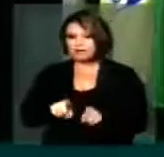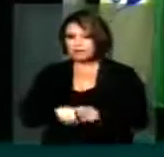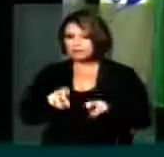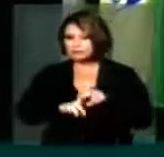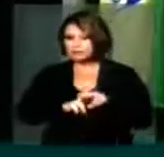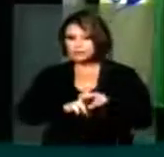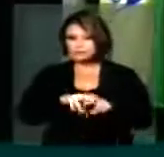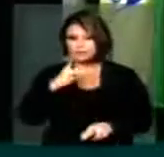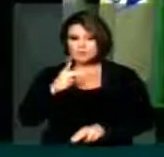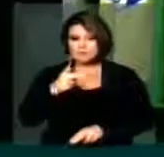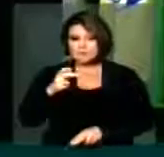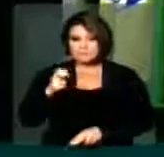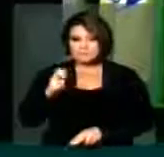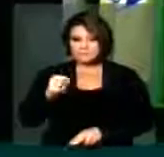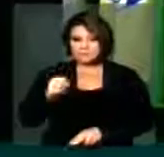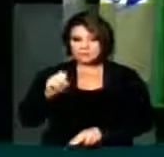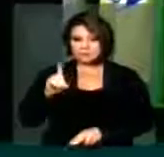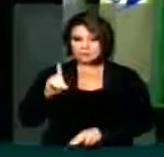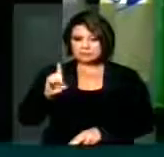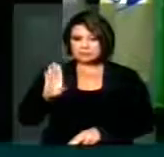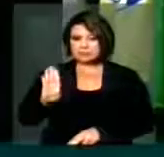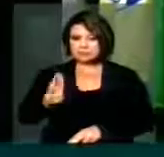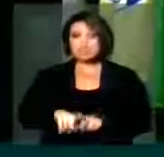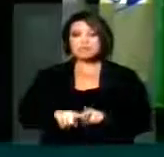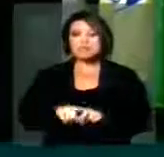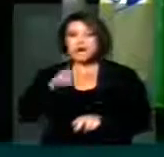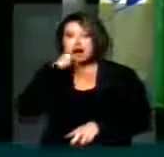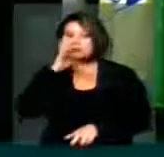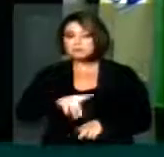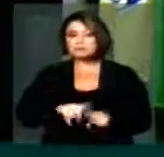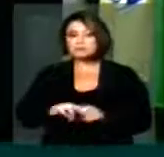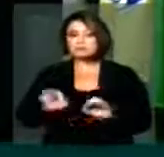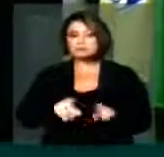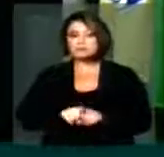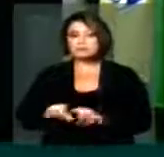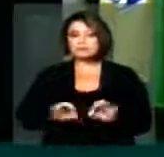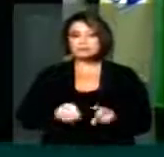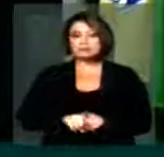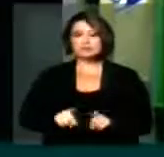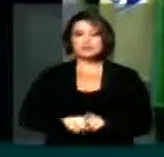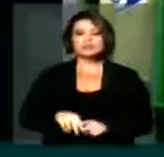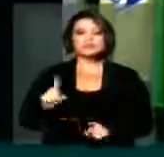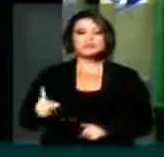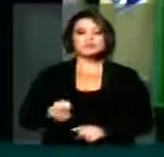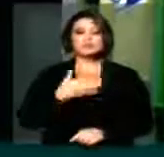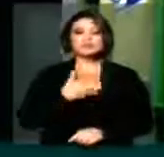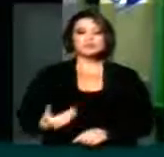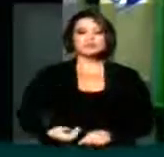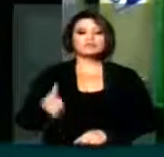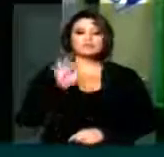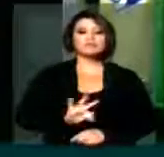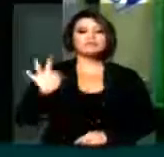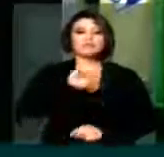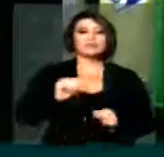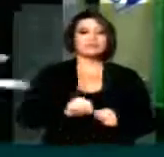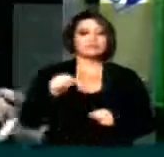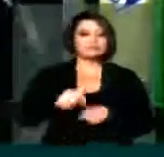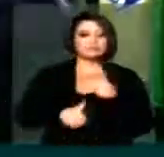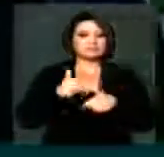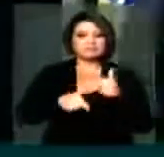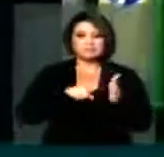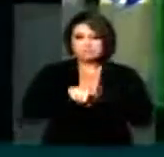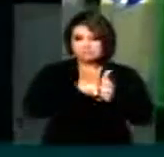trens em São Paulo, o qual, registre-se, foi o único Estado onde o governo federal fez questão de trabalhar e